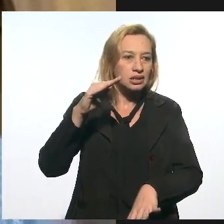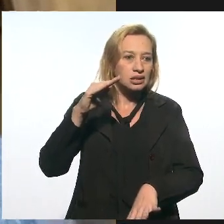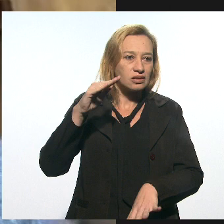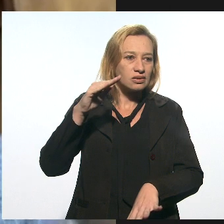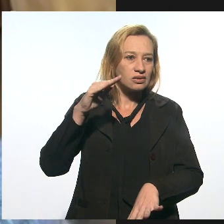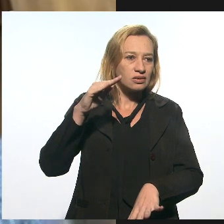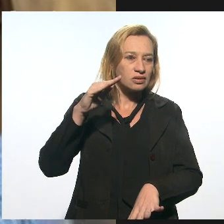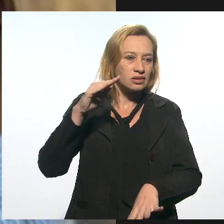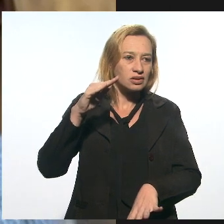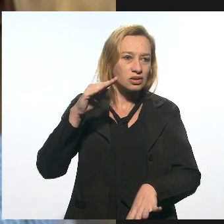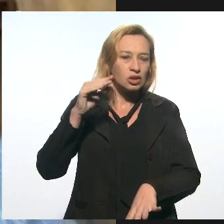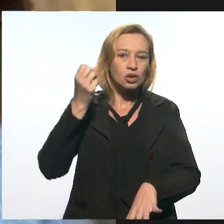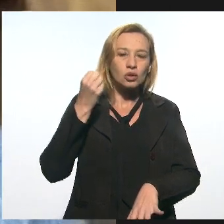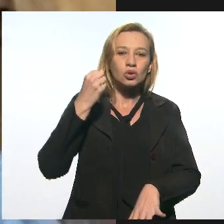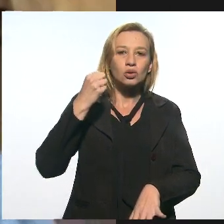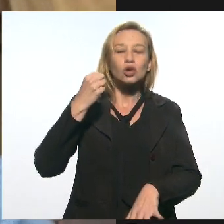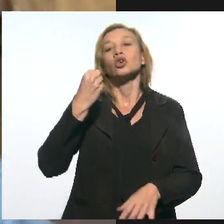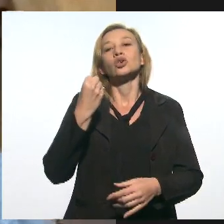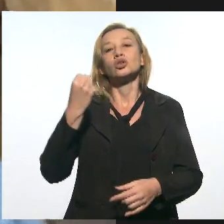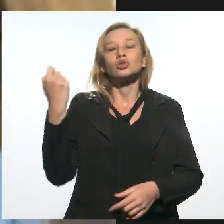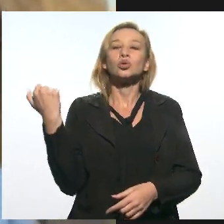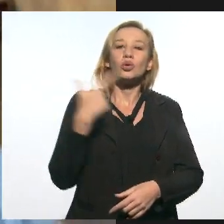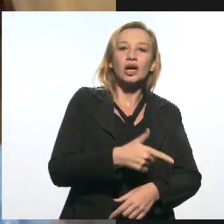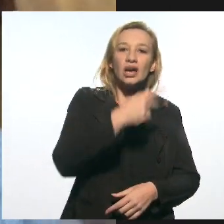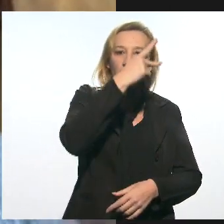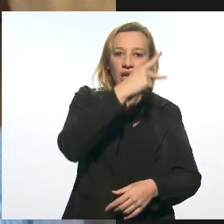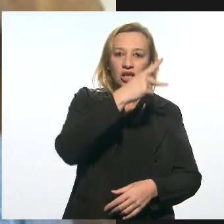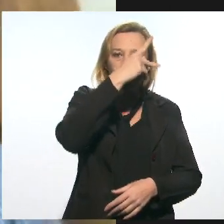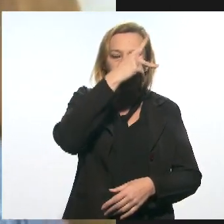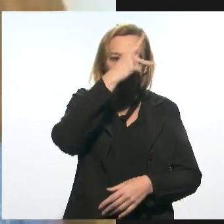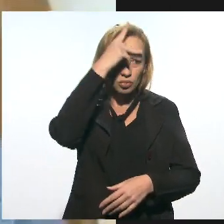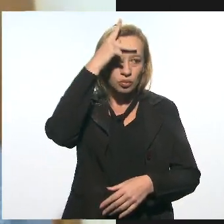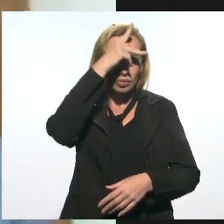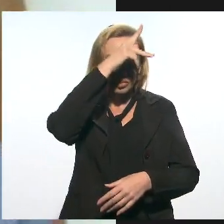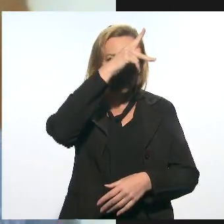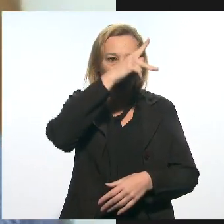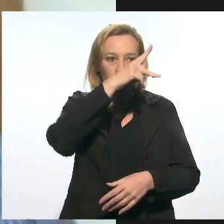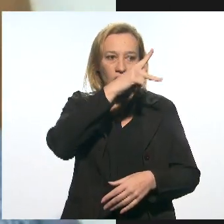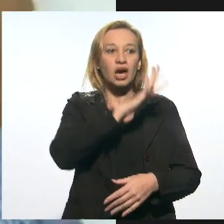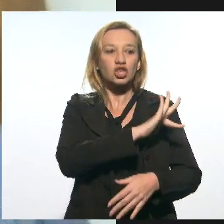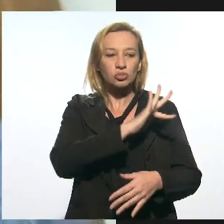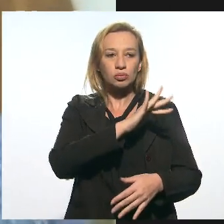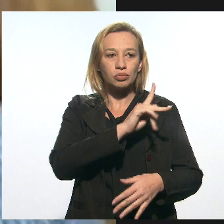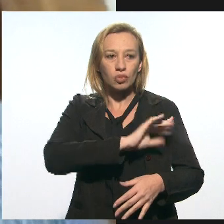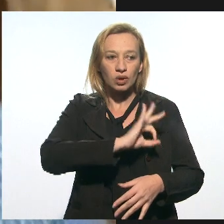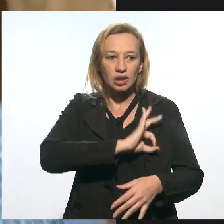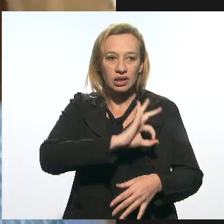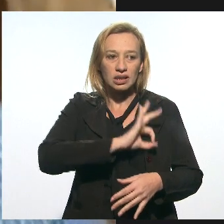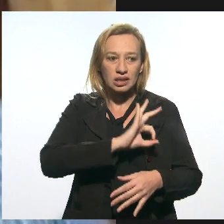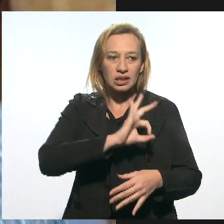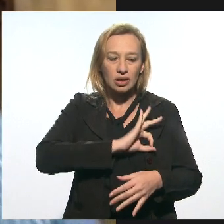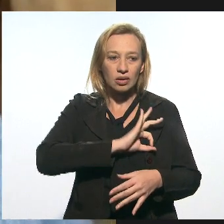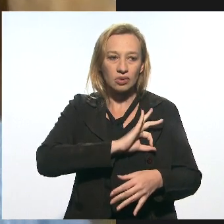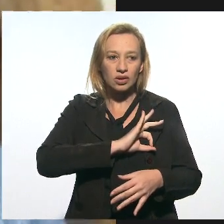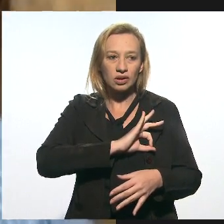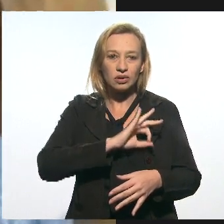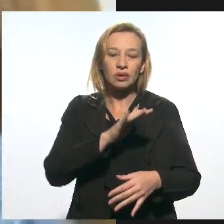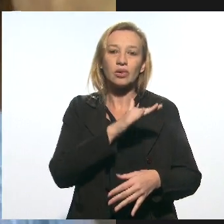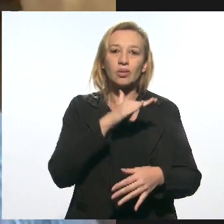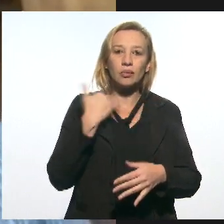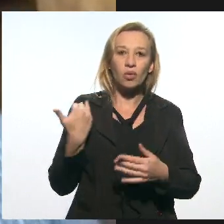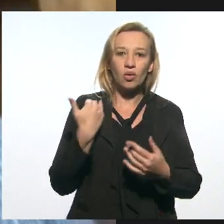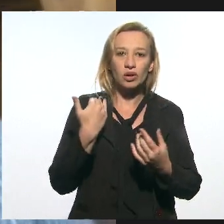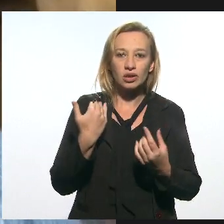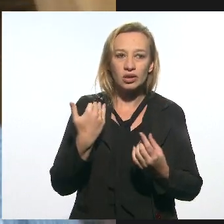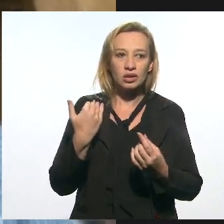confrontos. E perdemos diversos policiais nas escoltas desses marginais que momentos antes atentaram contra a vida dos